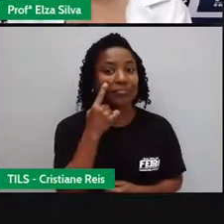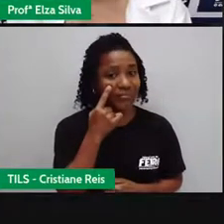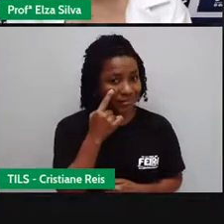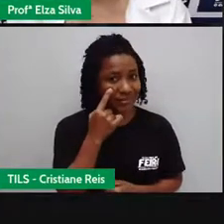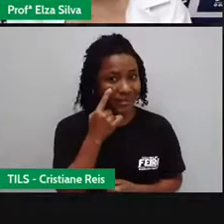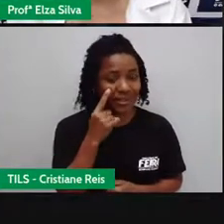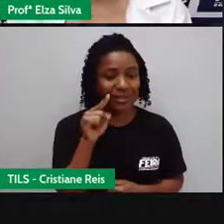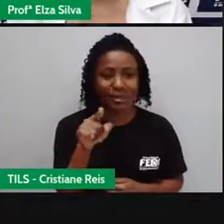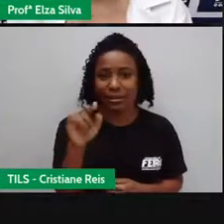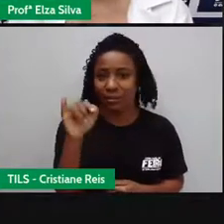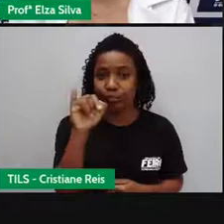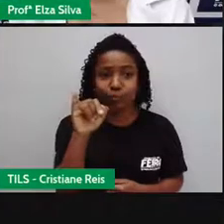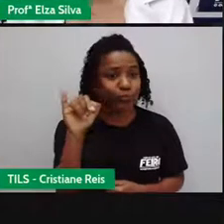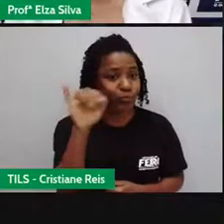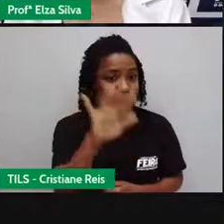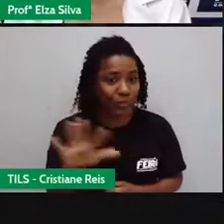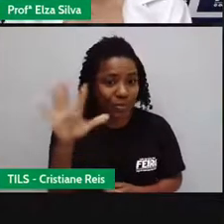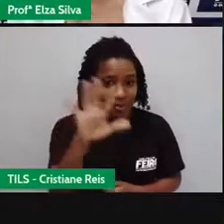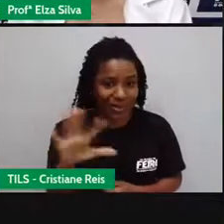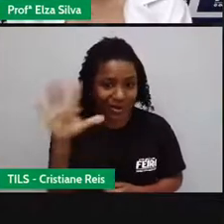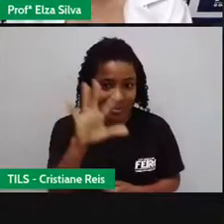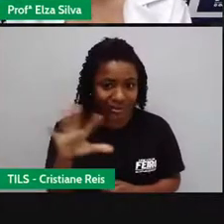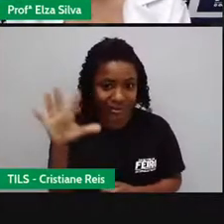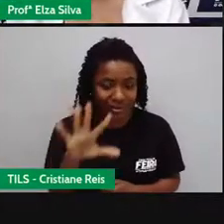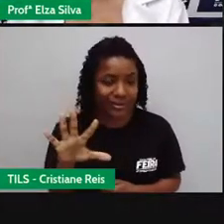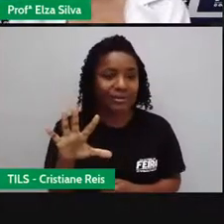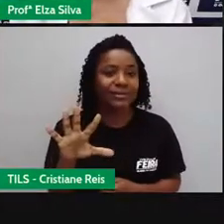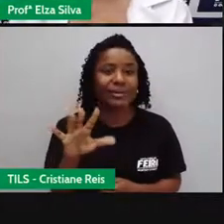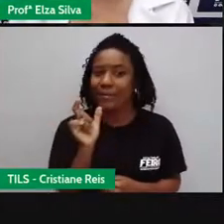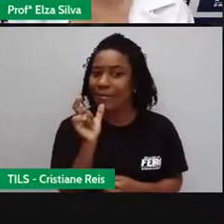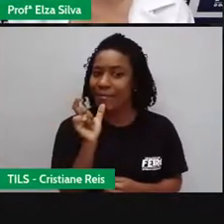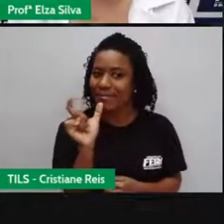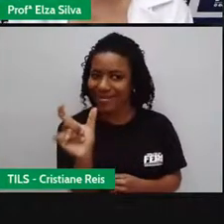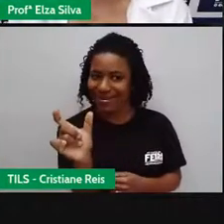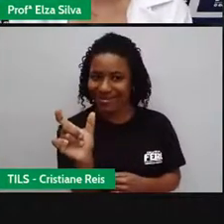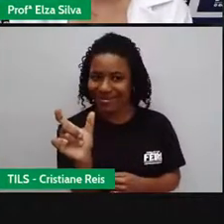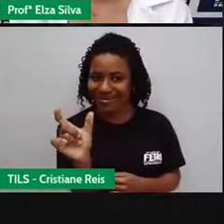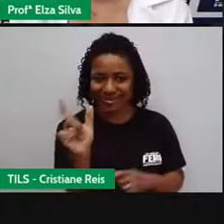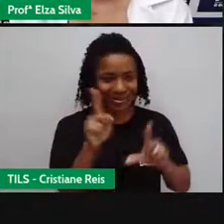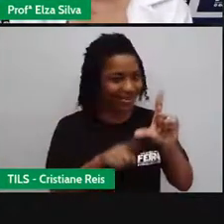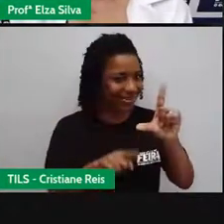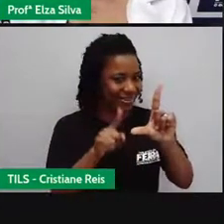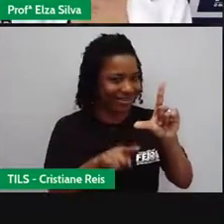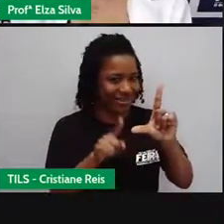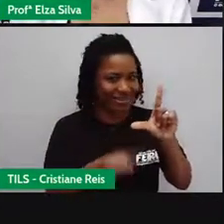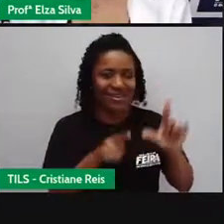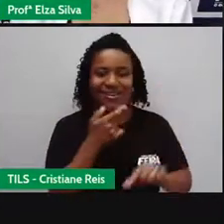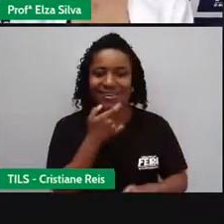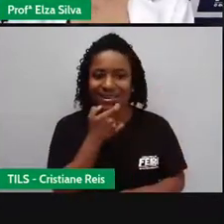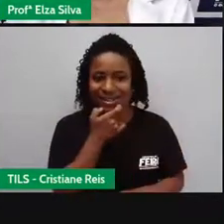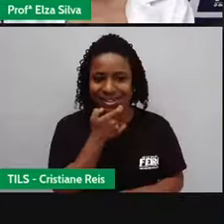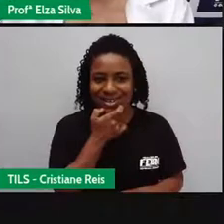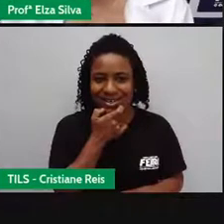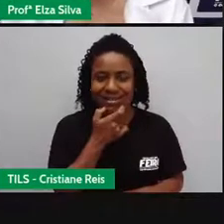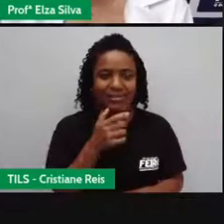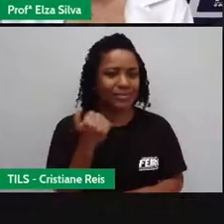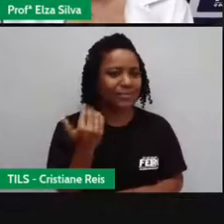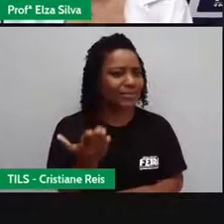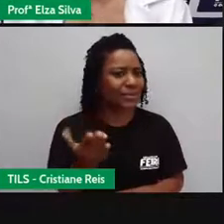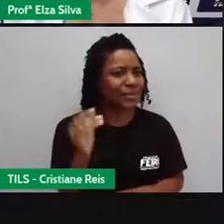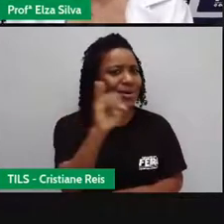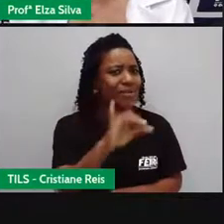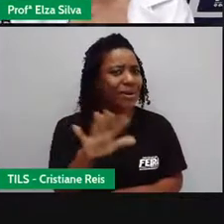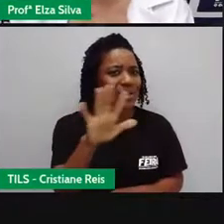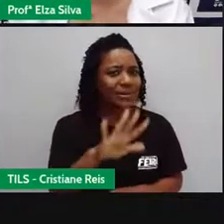uma imagem E esta imagem Vai te direcionar Para o vocabulário inglês Então, a imagem Que nos é apresentada